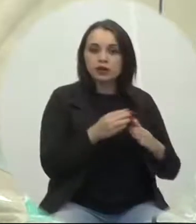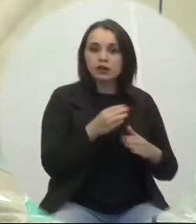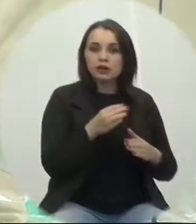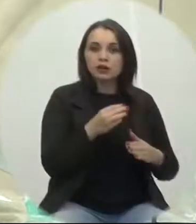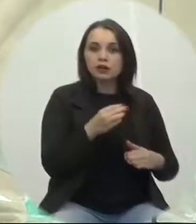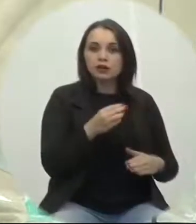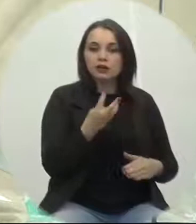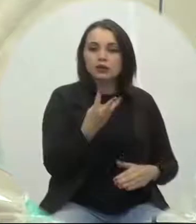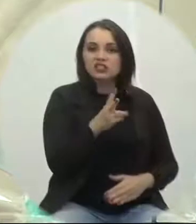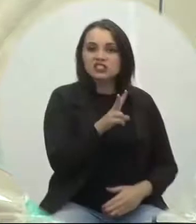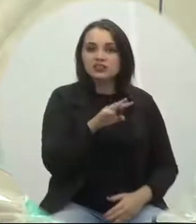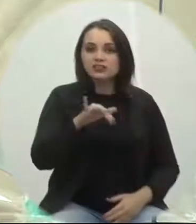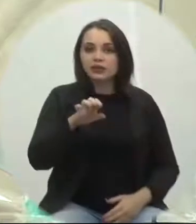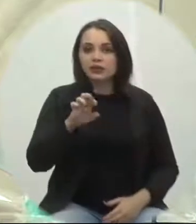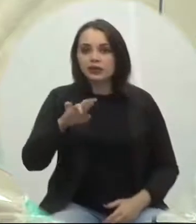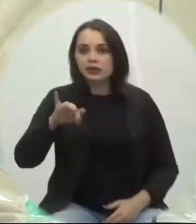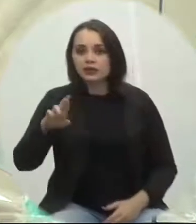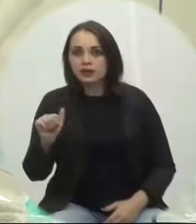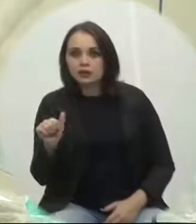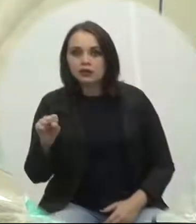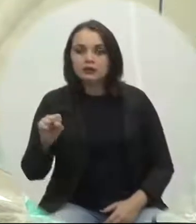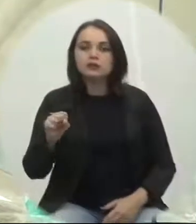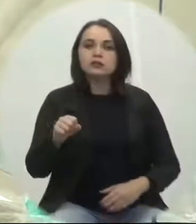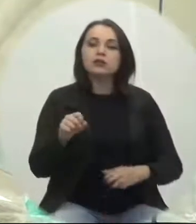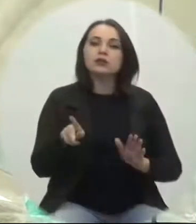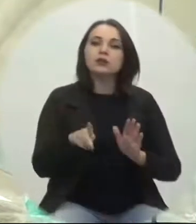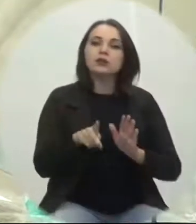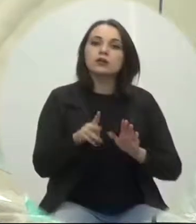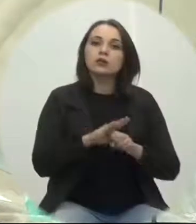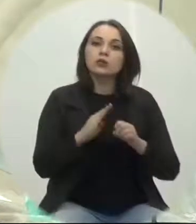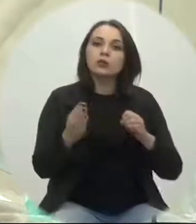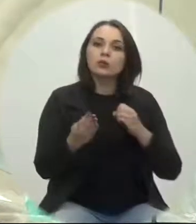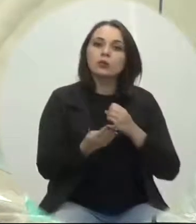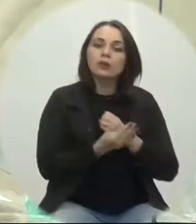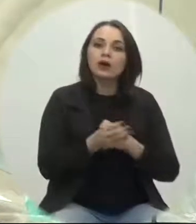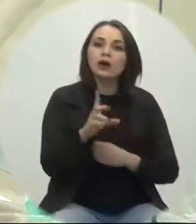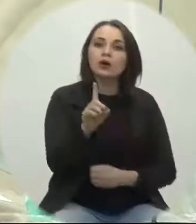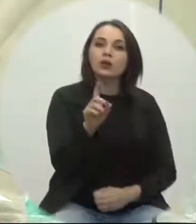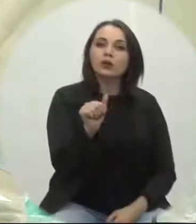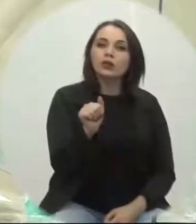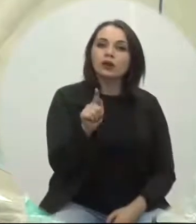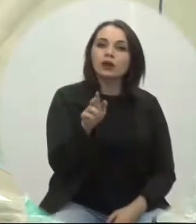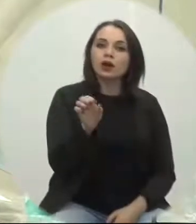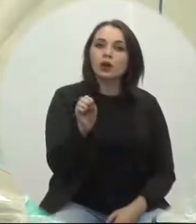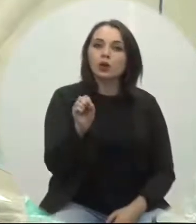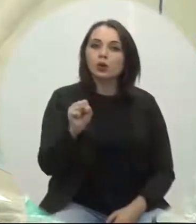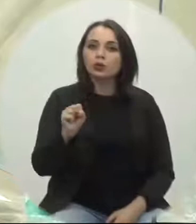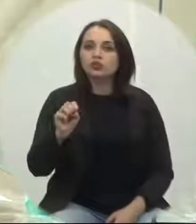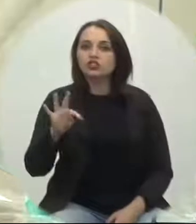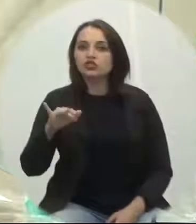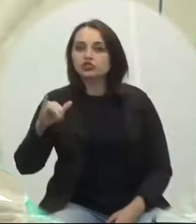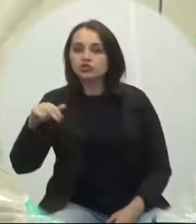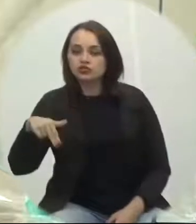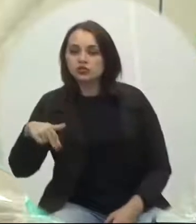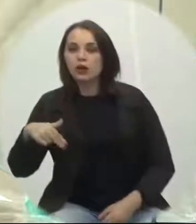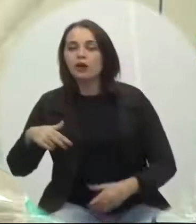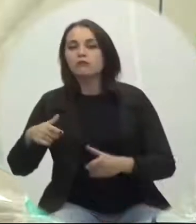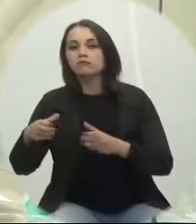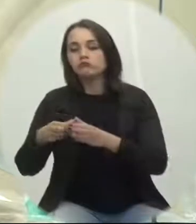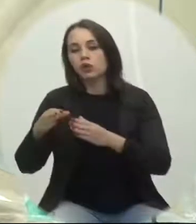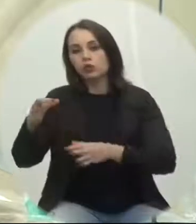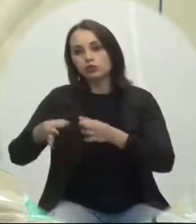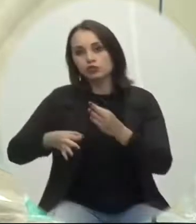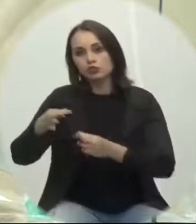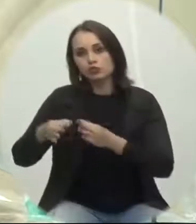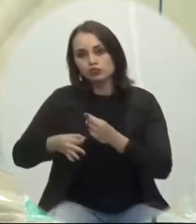localizado na rua Itália Gobo, D'Agostin, bairro D'Agostin. A Comissão de Constituição,